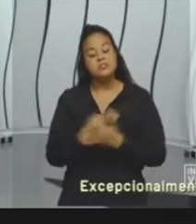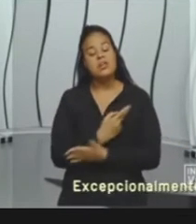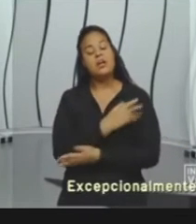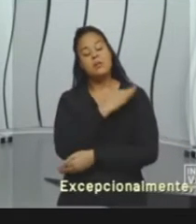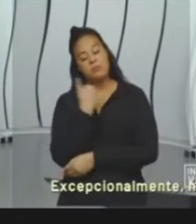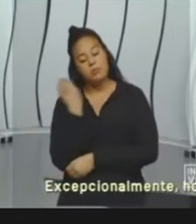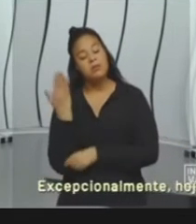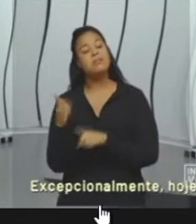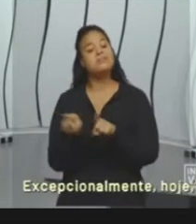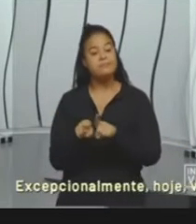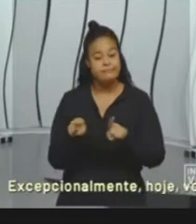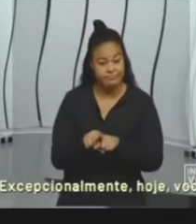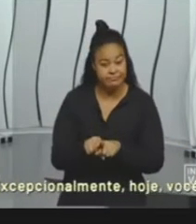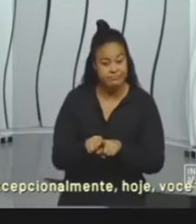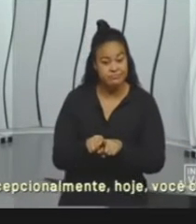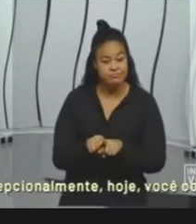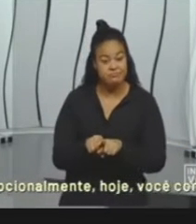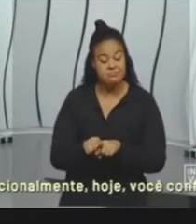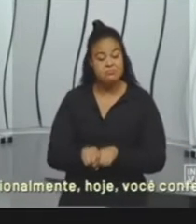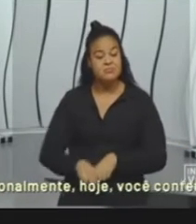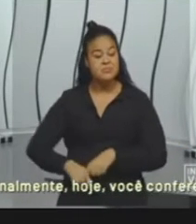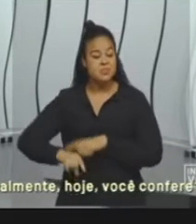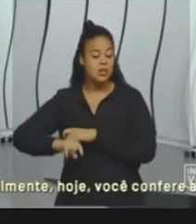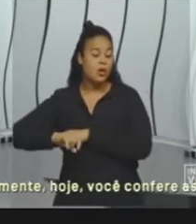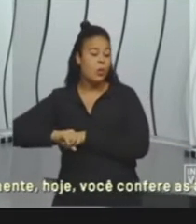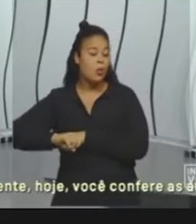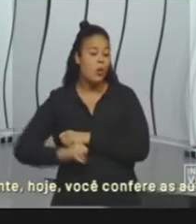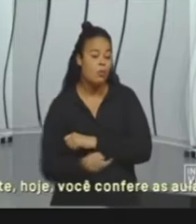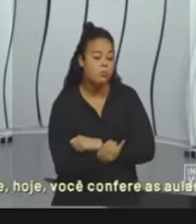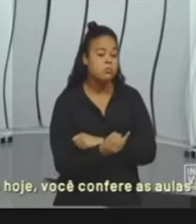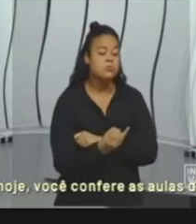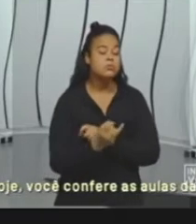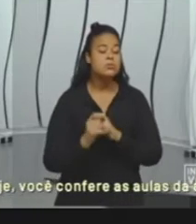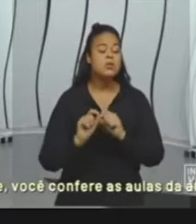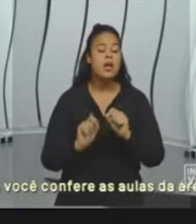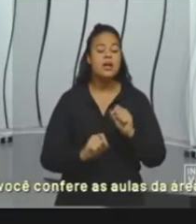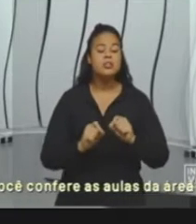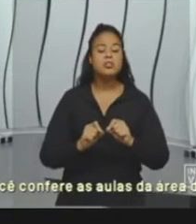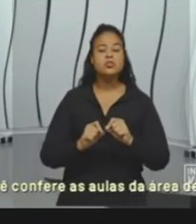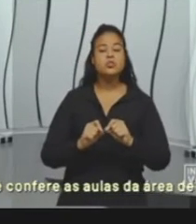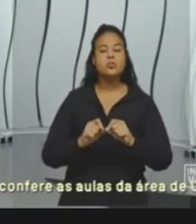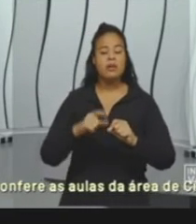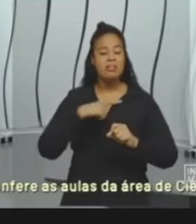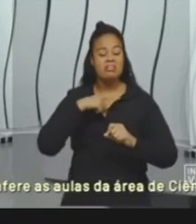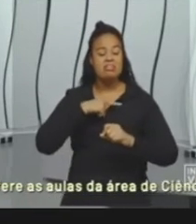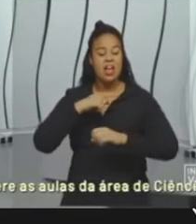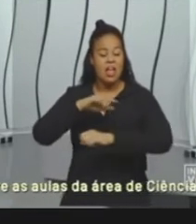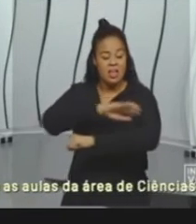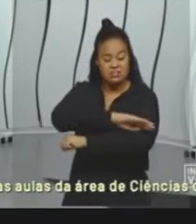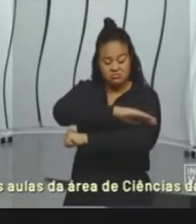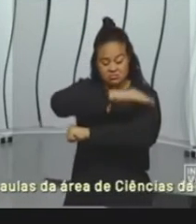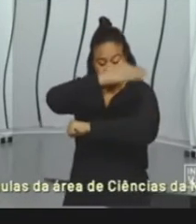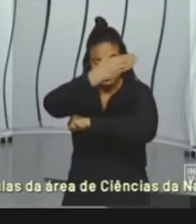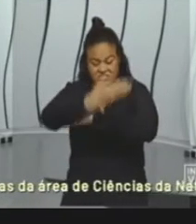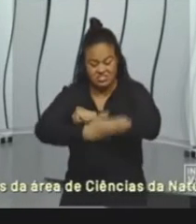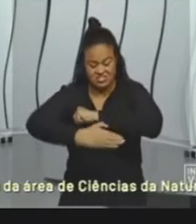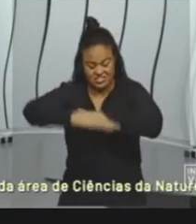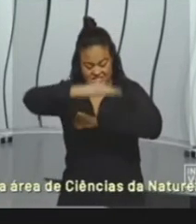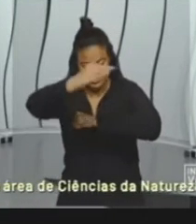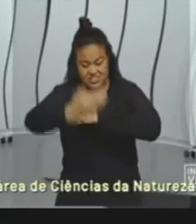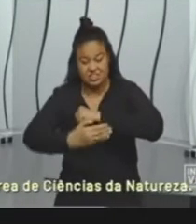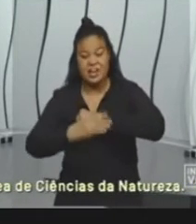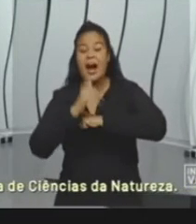a oportunidade de ir numa hidrelétrica que estava em construção, e eles fazem uma barragem muito grande para impedir o curso do rio.